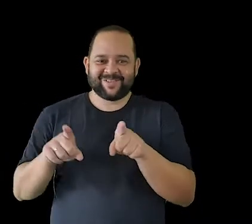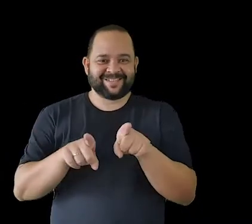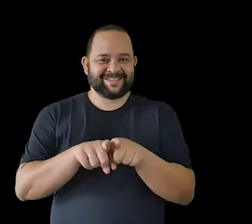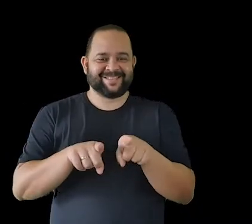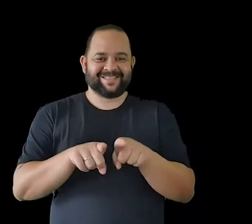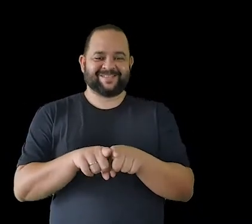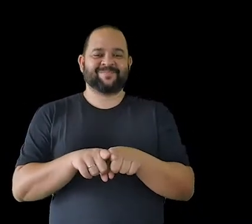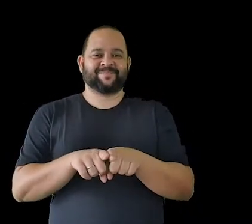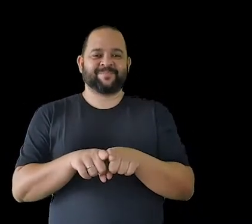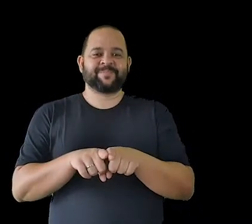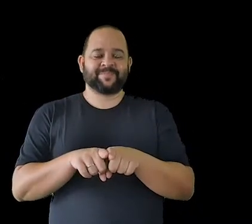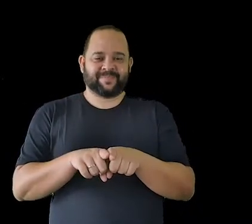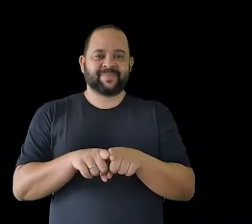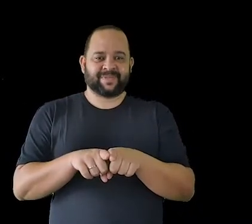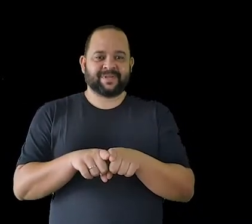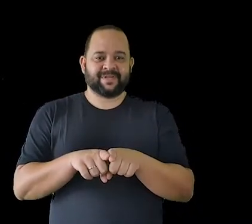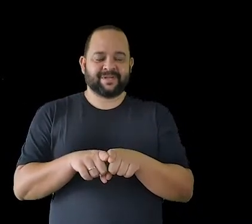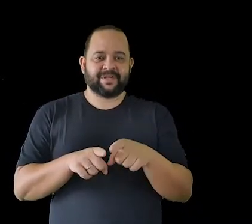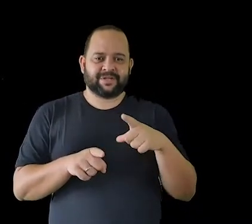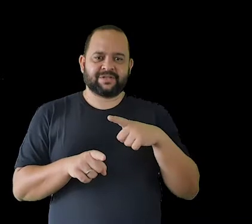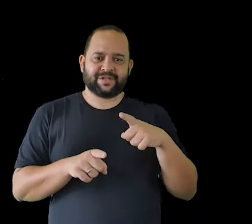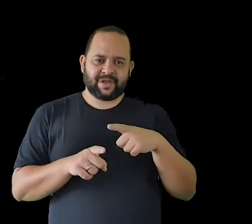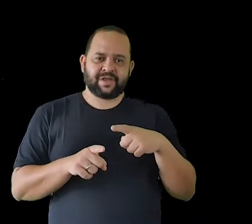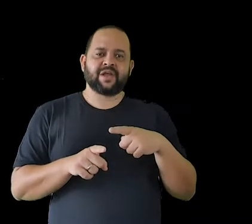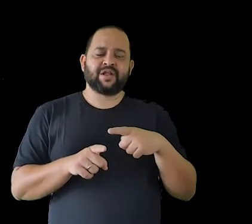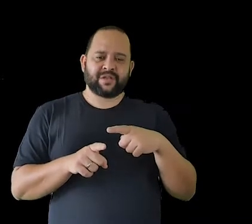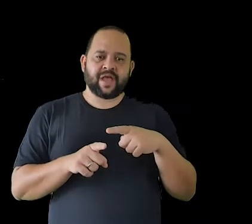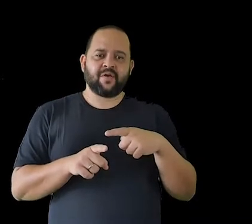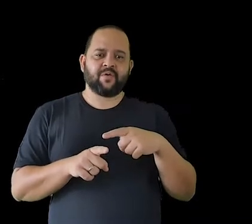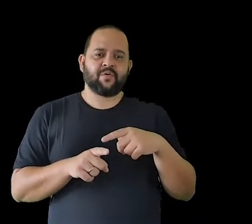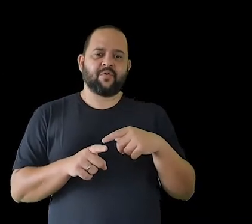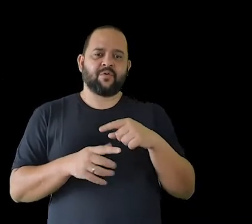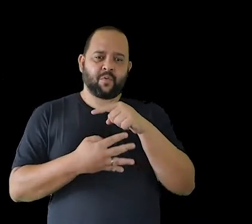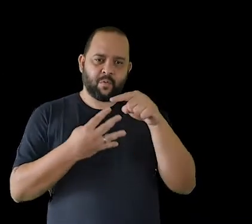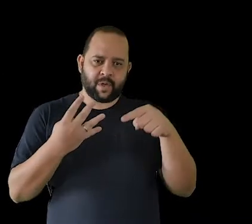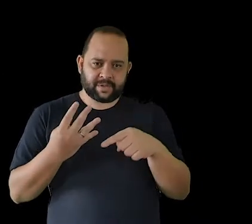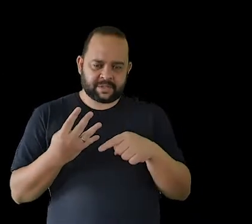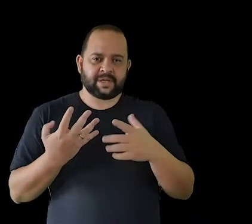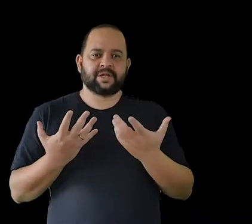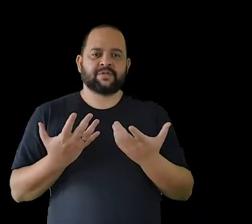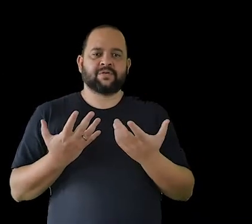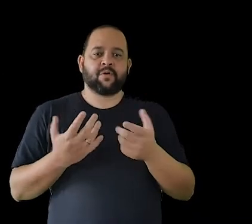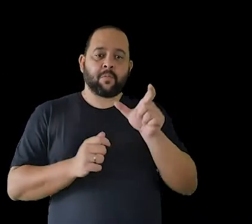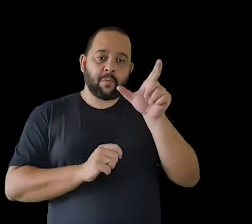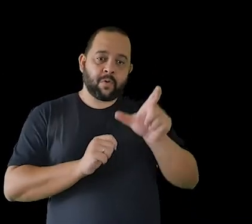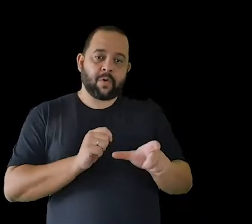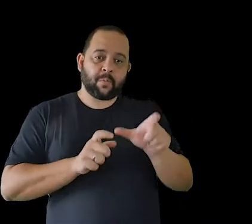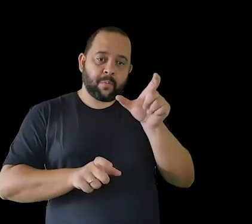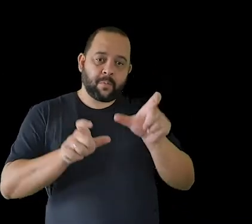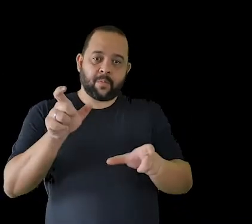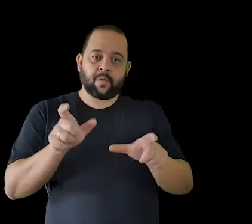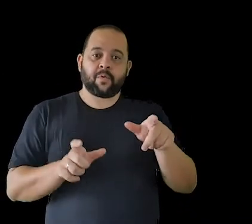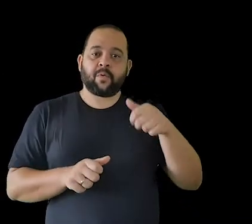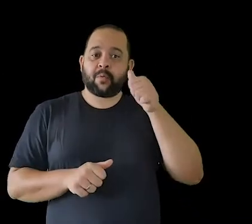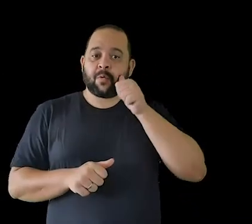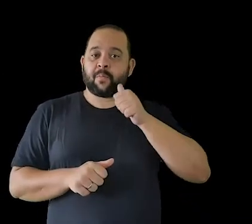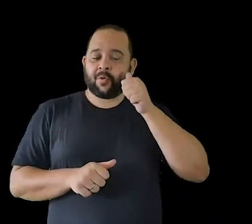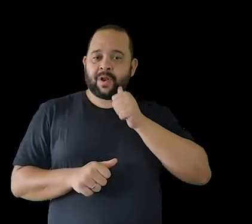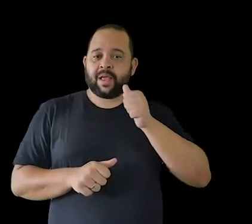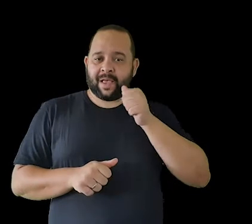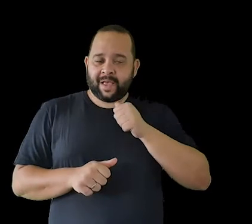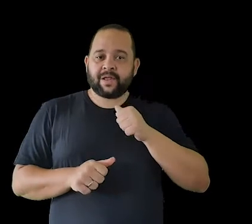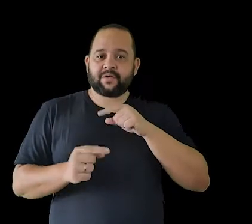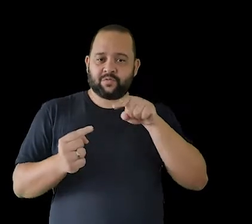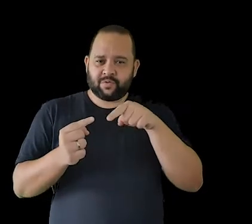Quarteto Lírios porque ele merece um destaque especial, porque é um quarteto formado só por mulheres, buscando